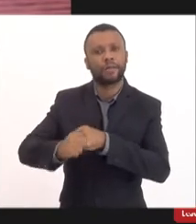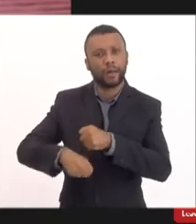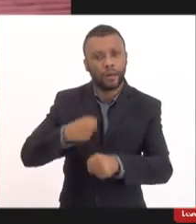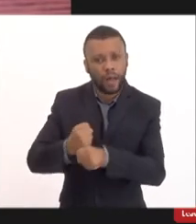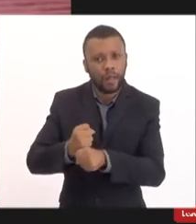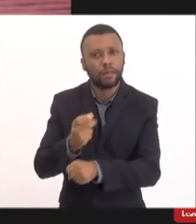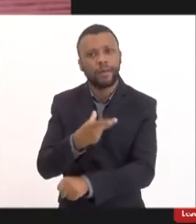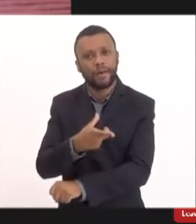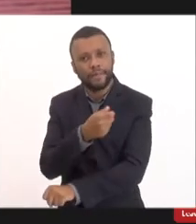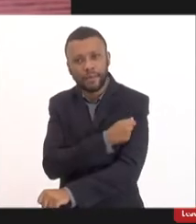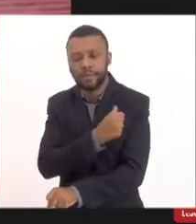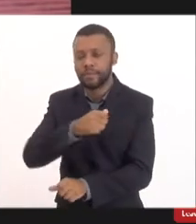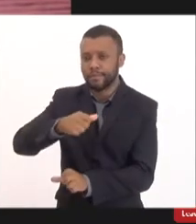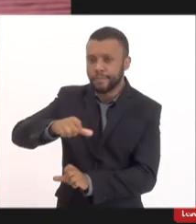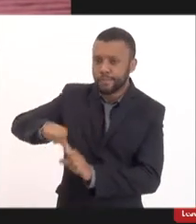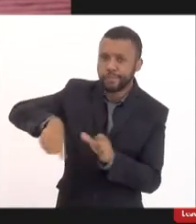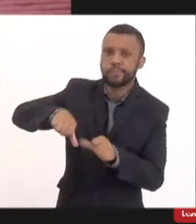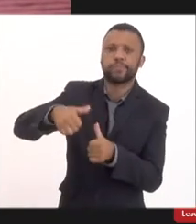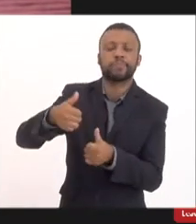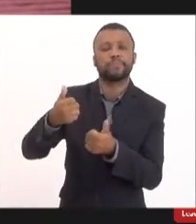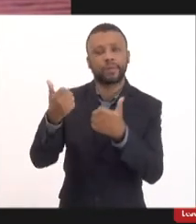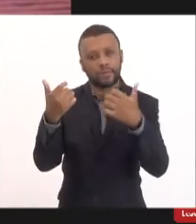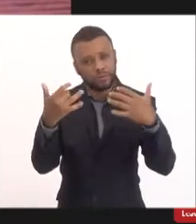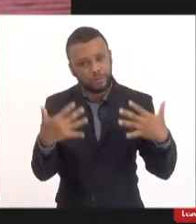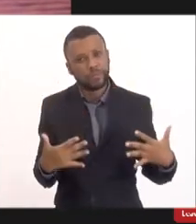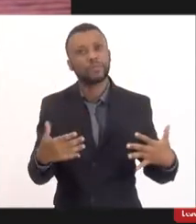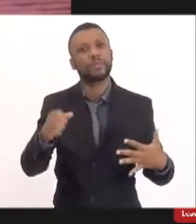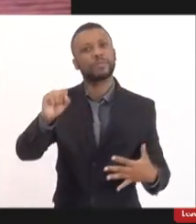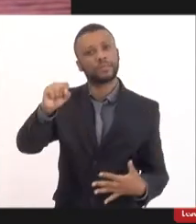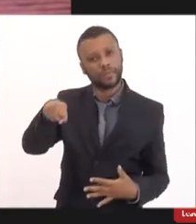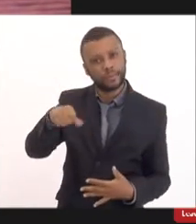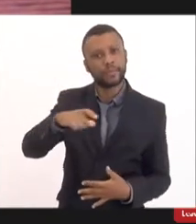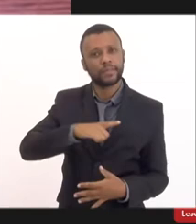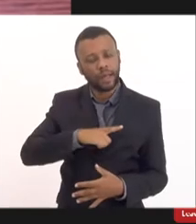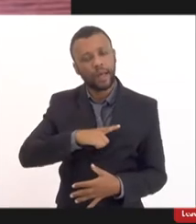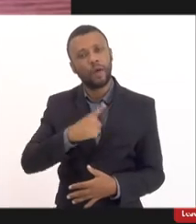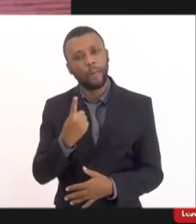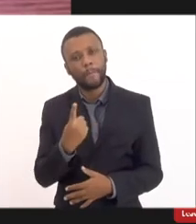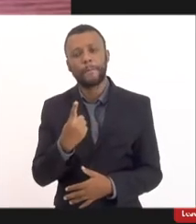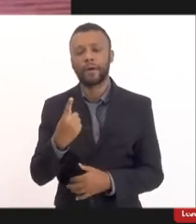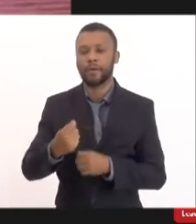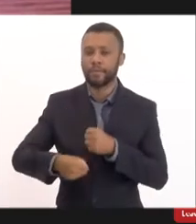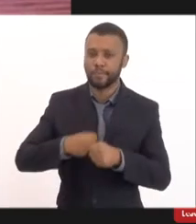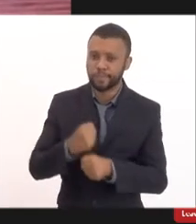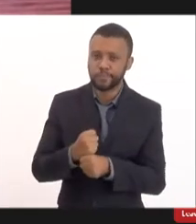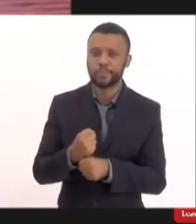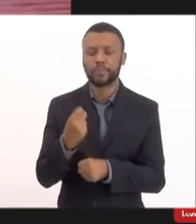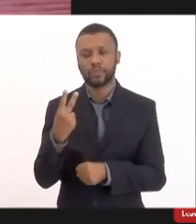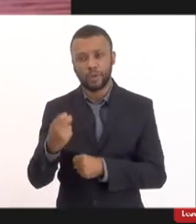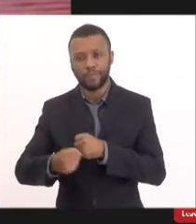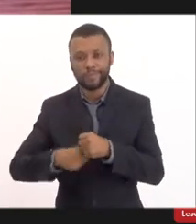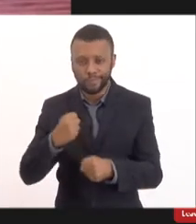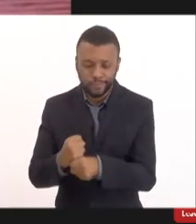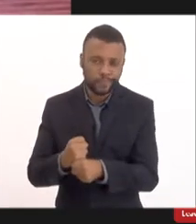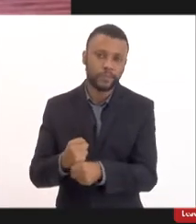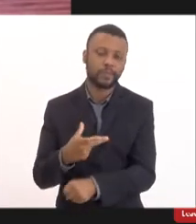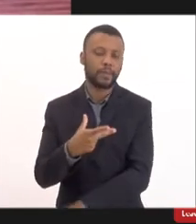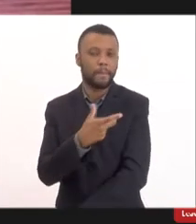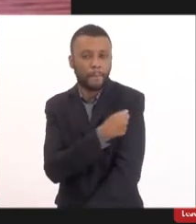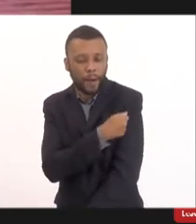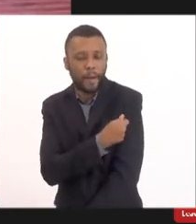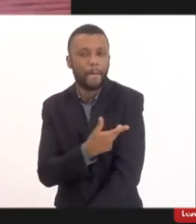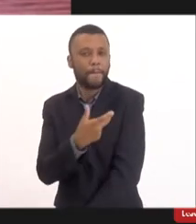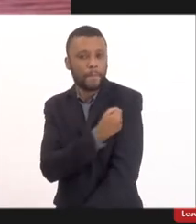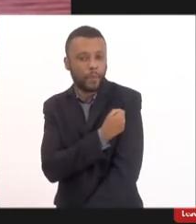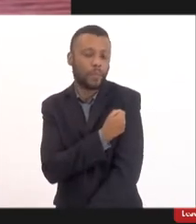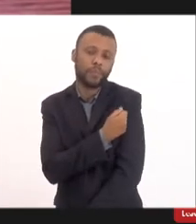eu atualizo aquela vacina e aí justifica sim você fazer uma dose da vacina a cada ano para aquelas pessoas mas você diz assim